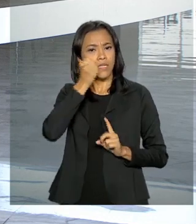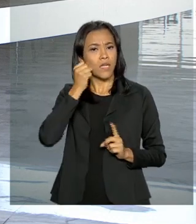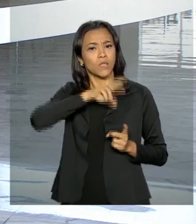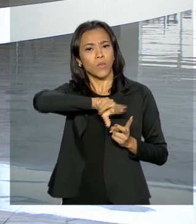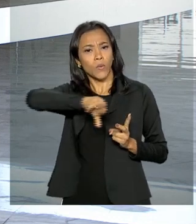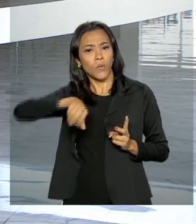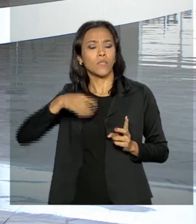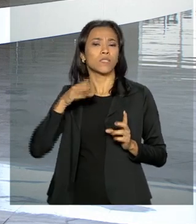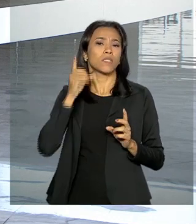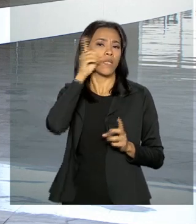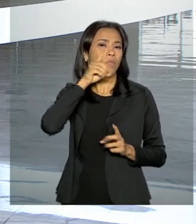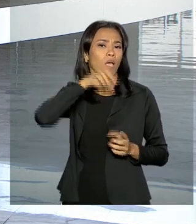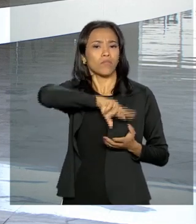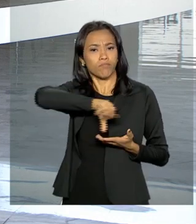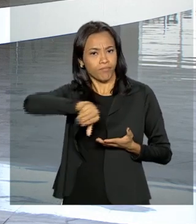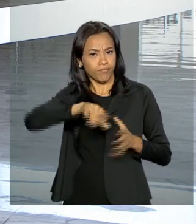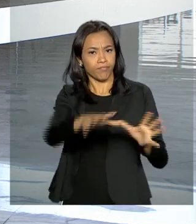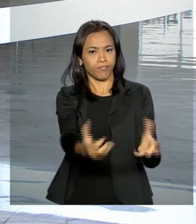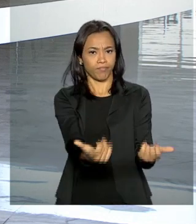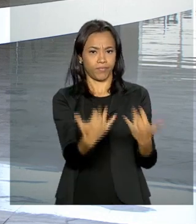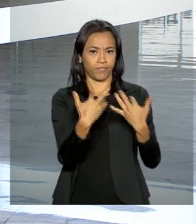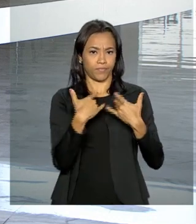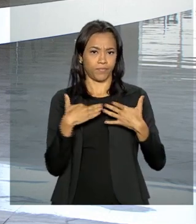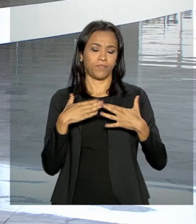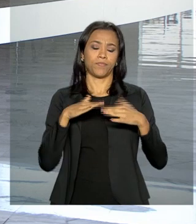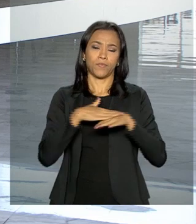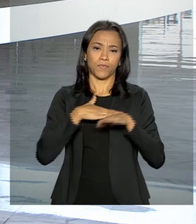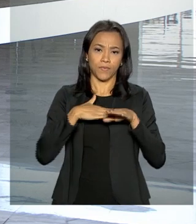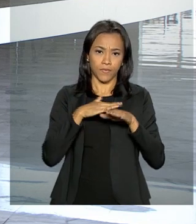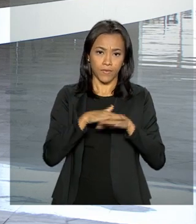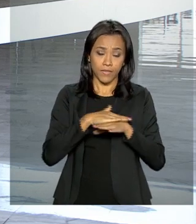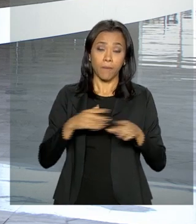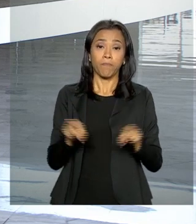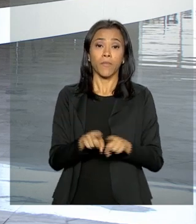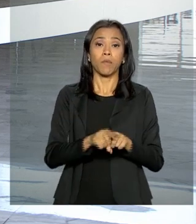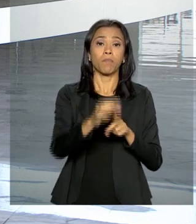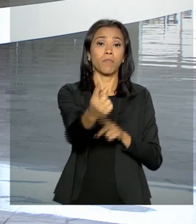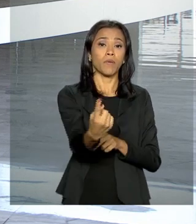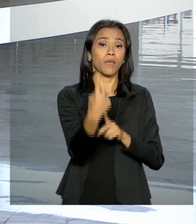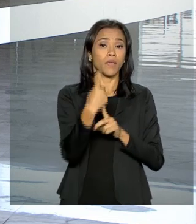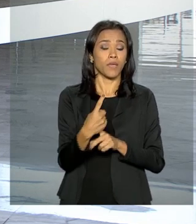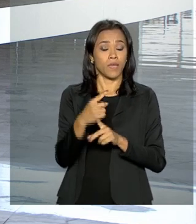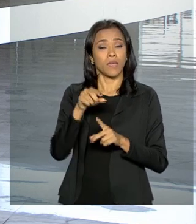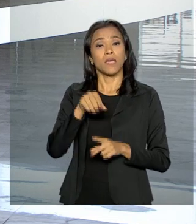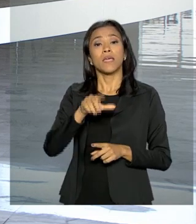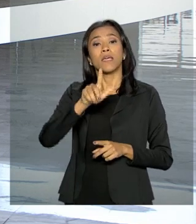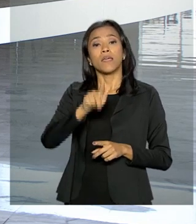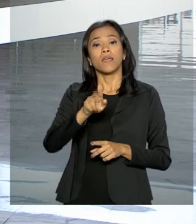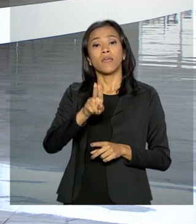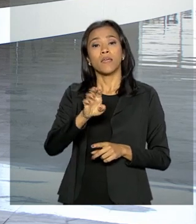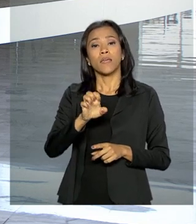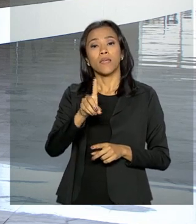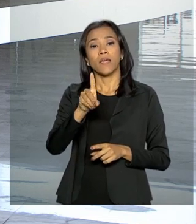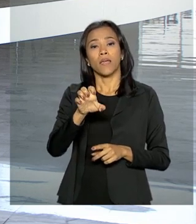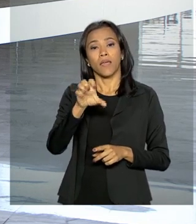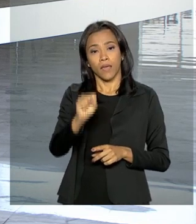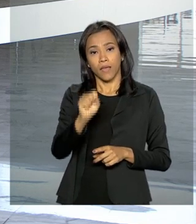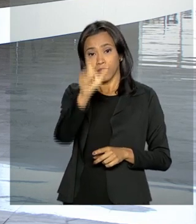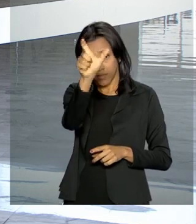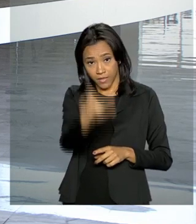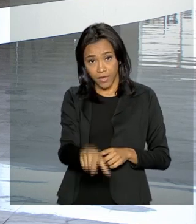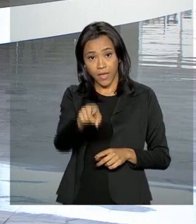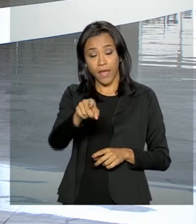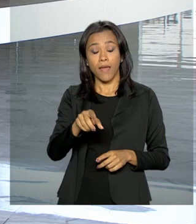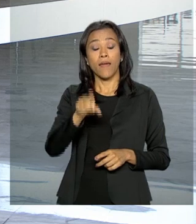vários partidos. Ele recebeu também a Elisabeth Guedes, vice-presidente da Associação Nacional das